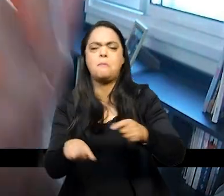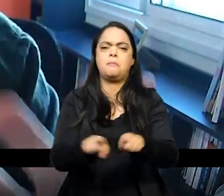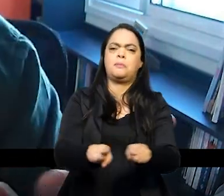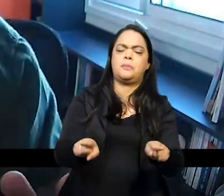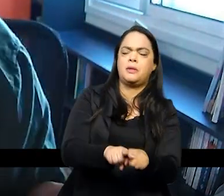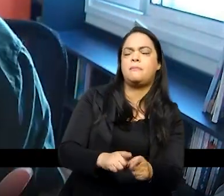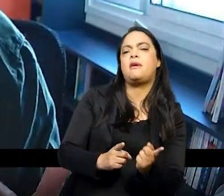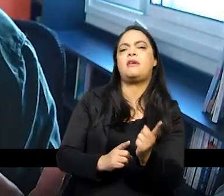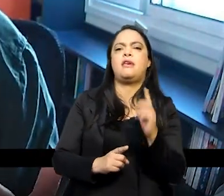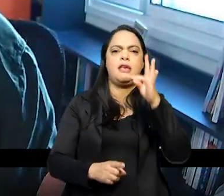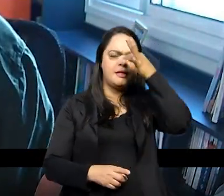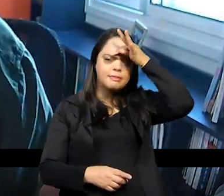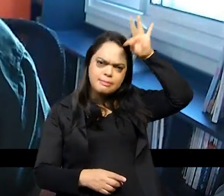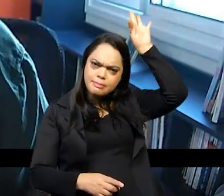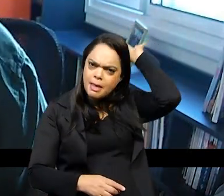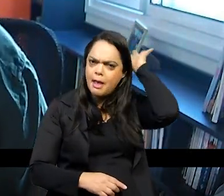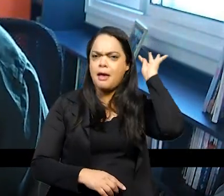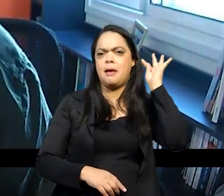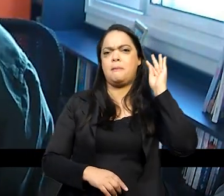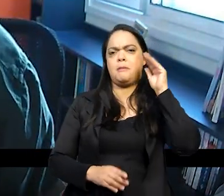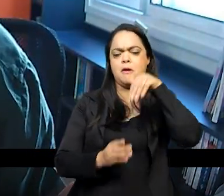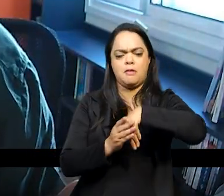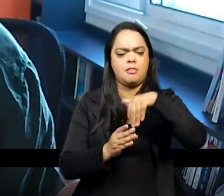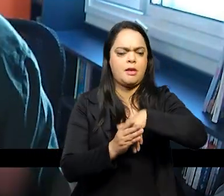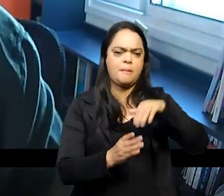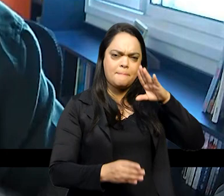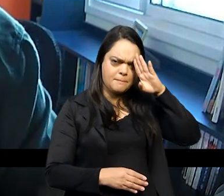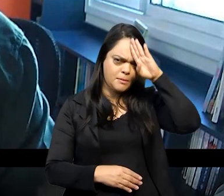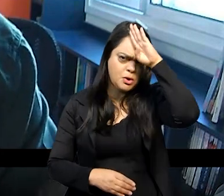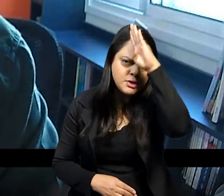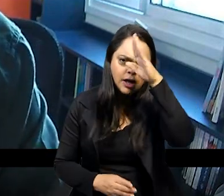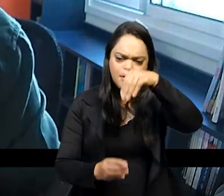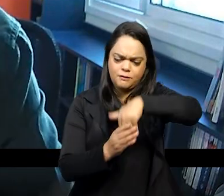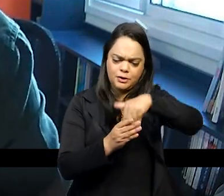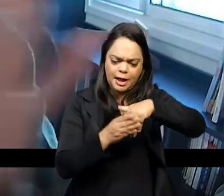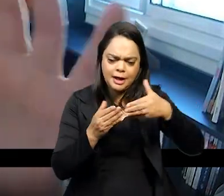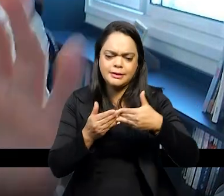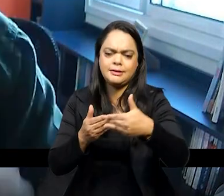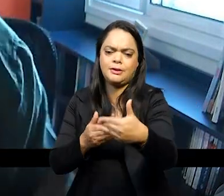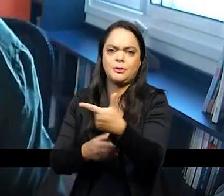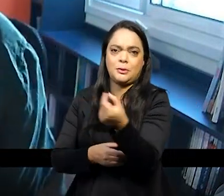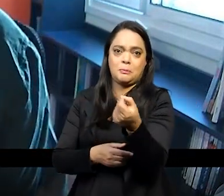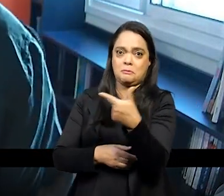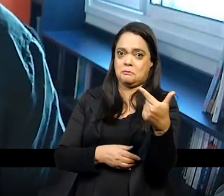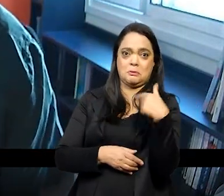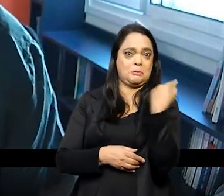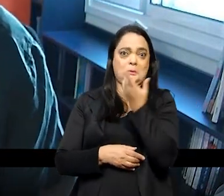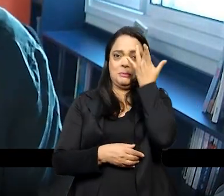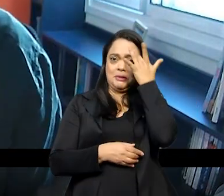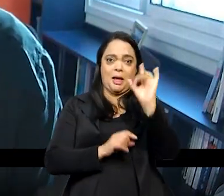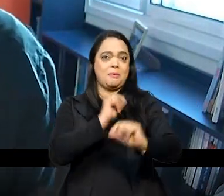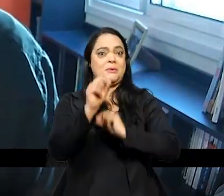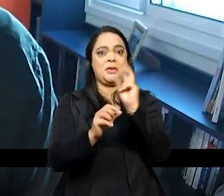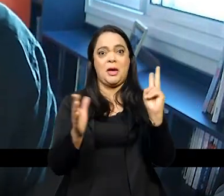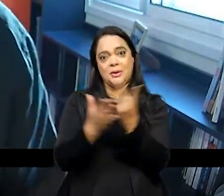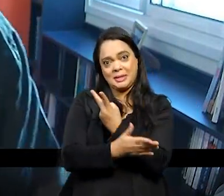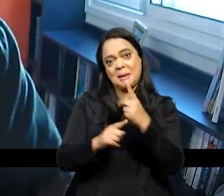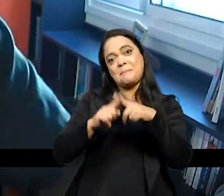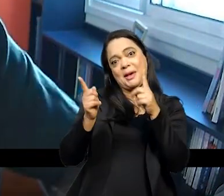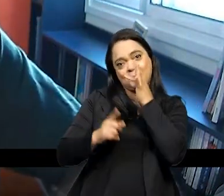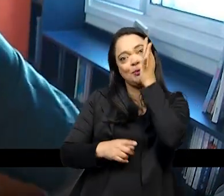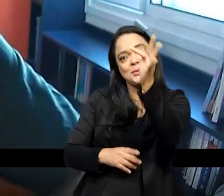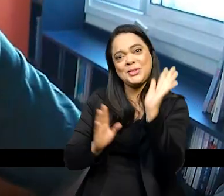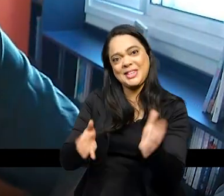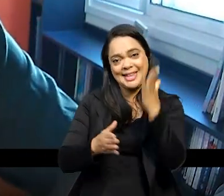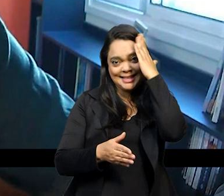do Bolsonaro e fala sobre a eleição de 2022 a gente não faz a mínima ideia que vai acontecer mas ele já terá sabido